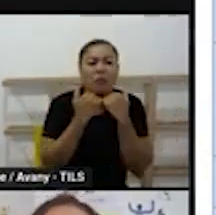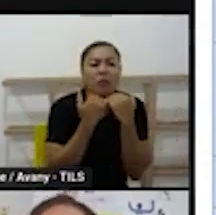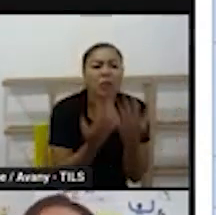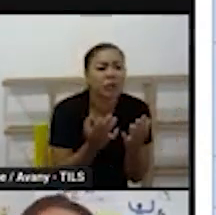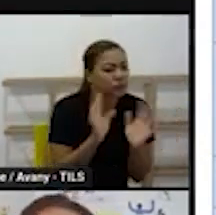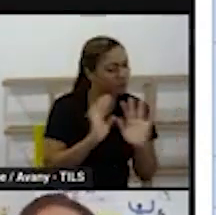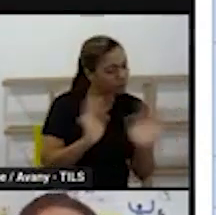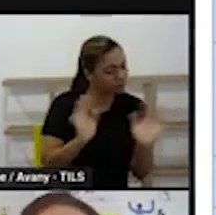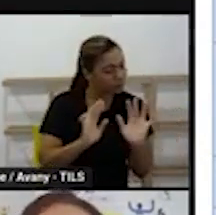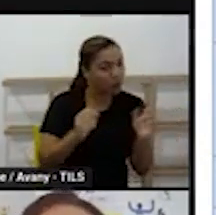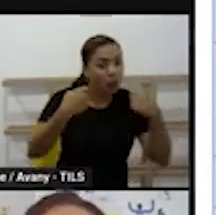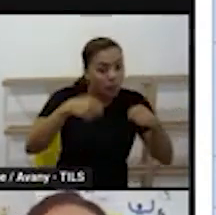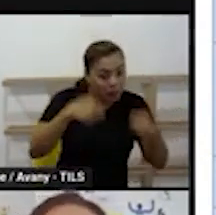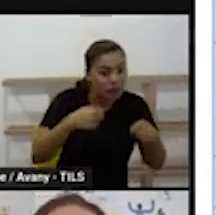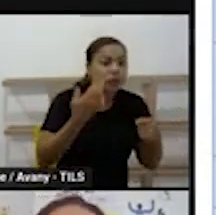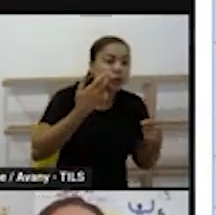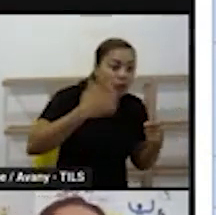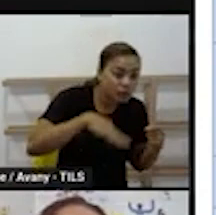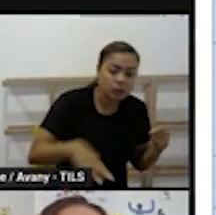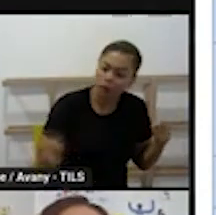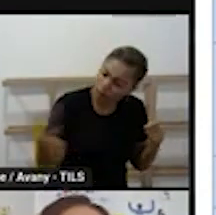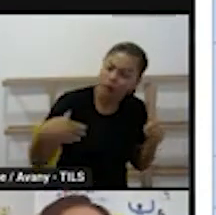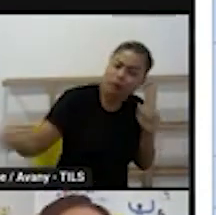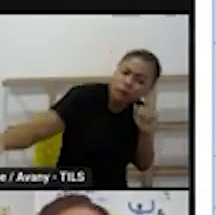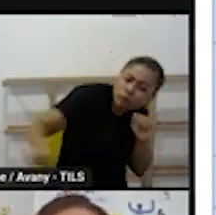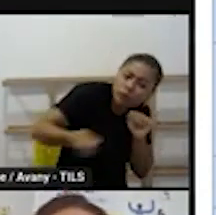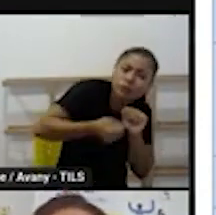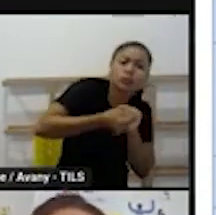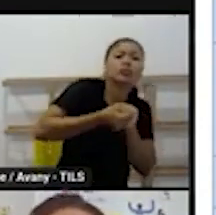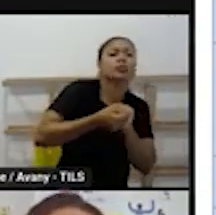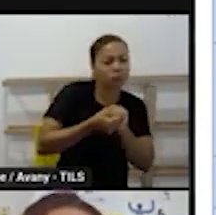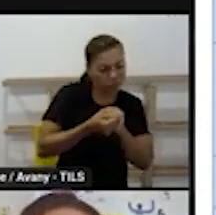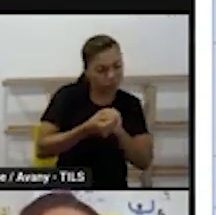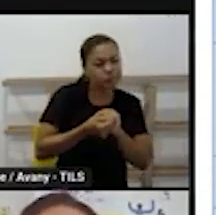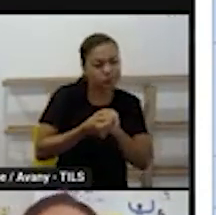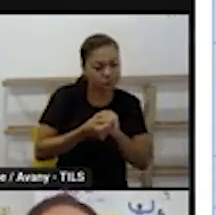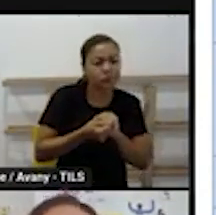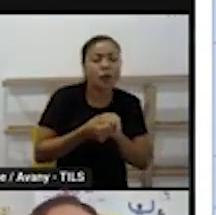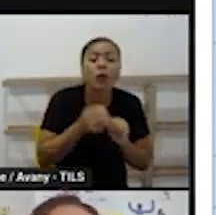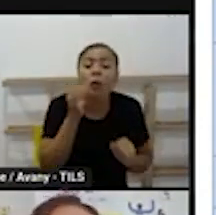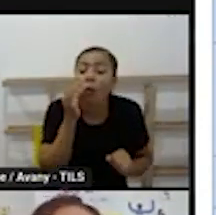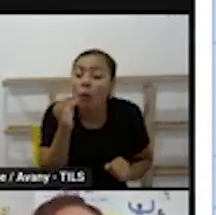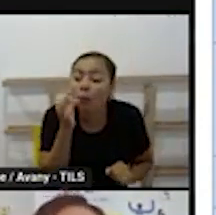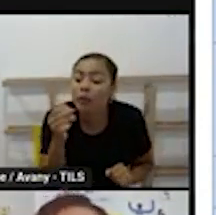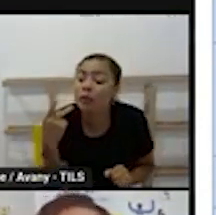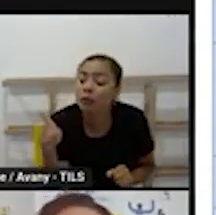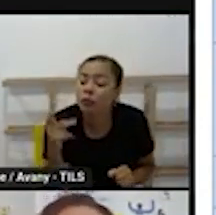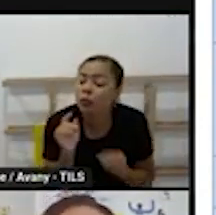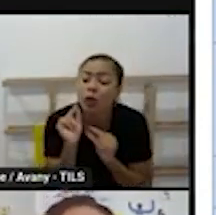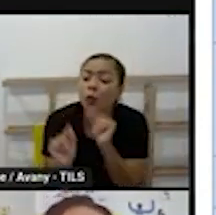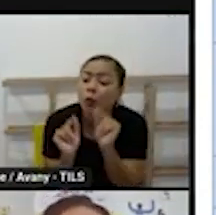envolver essas crianças na roda então é o momento que a gente que a criança vai opinar que ela vai questionar que a gente vai